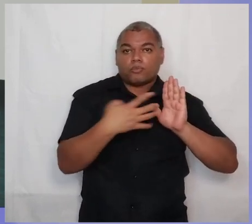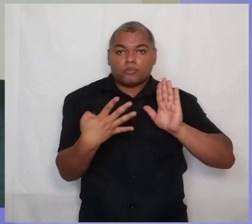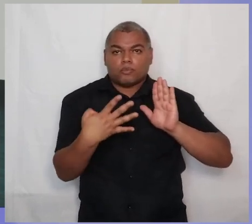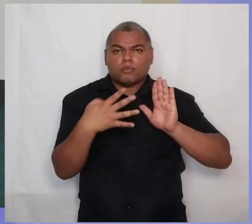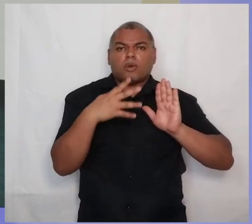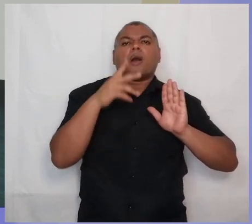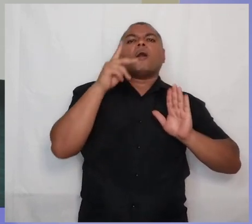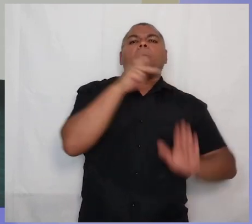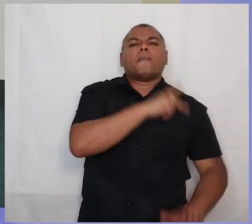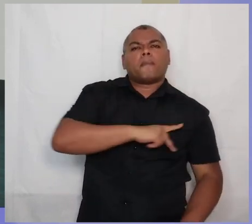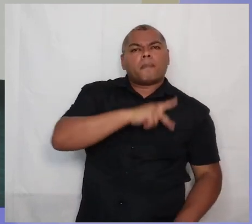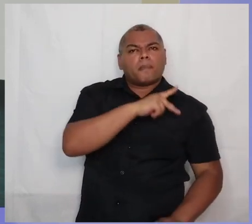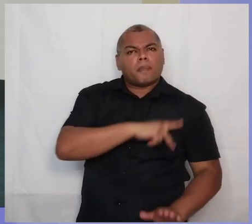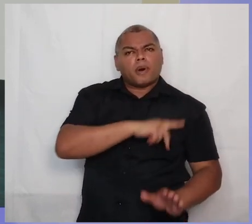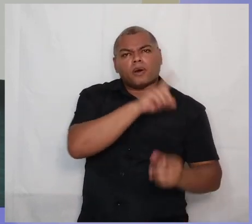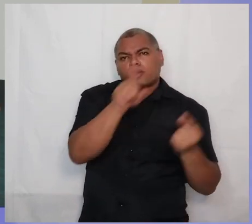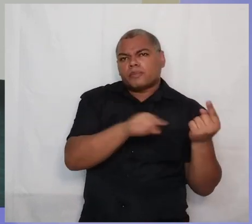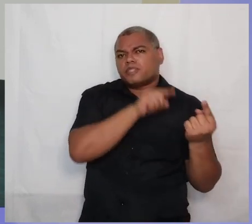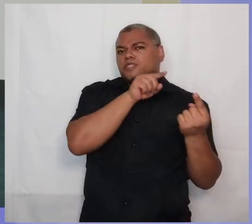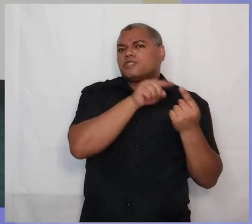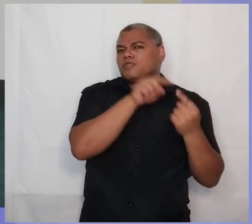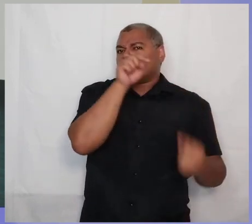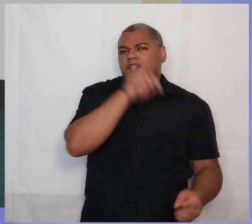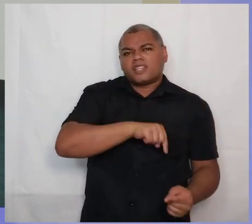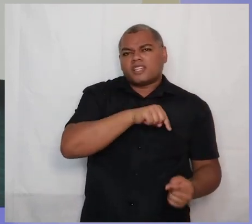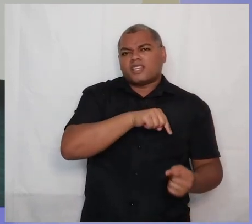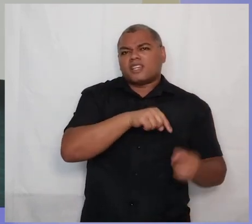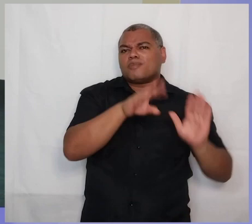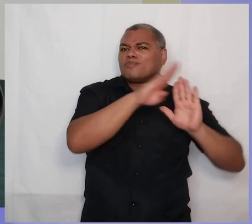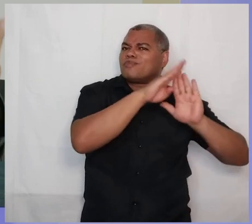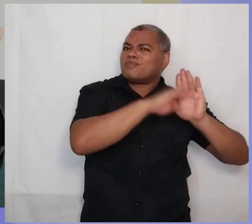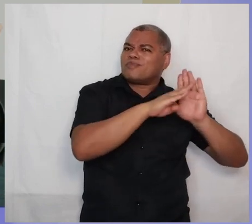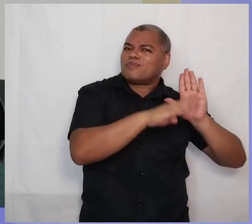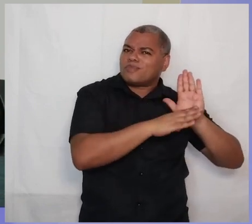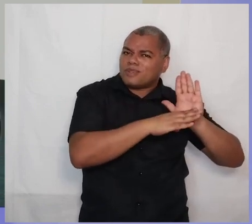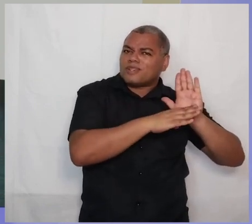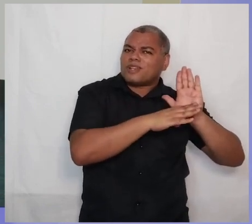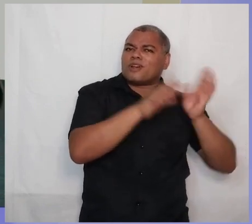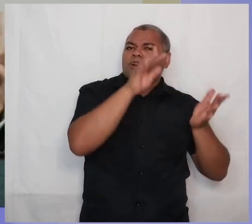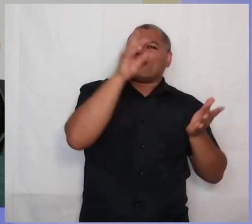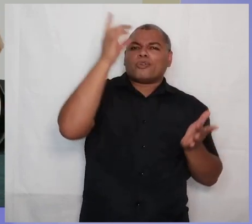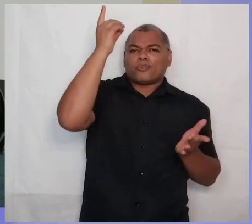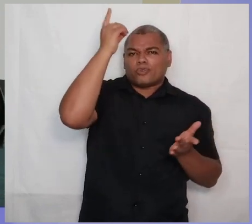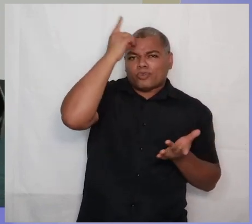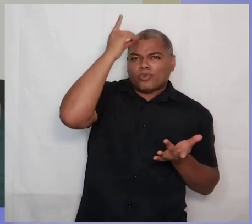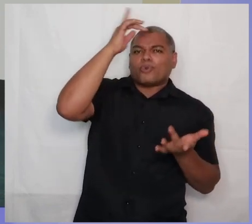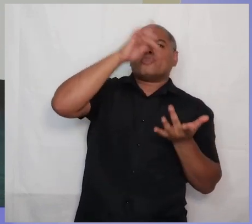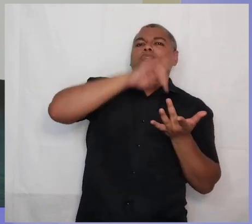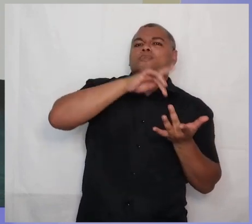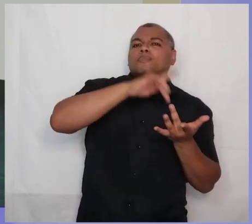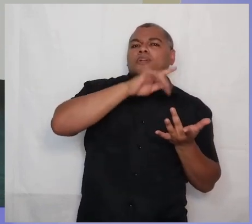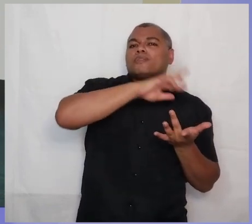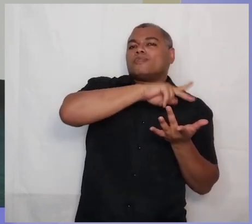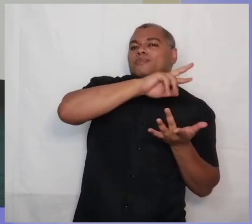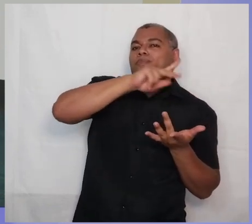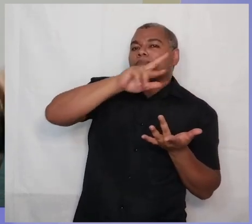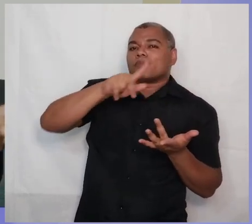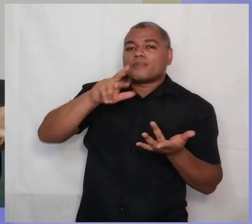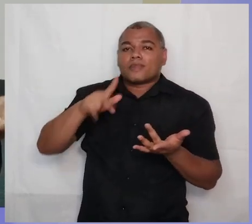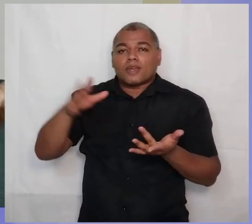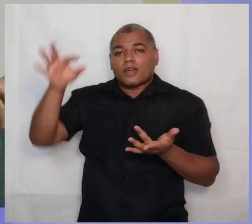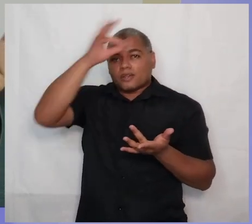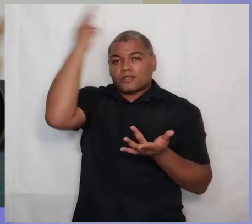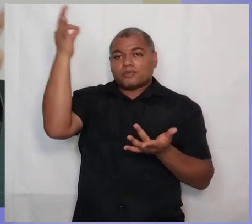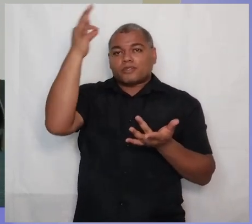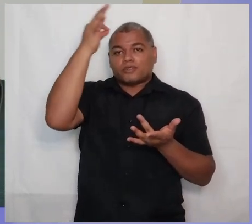não visa falar muito a respeito dos dons espirituais, as dádivas que o Espírito Santo concede à sua